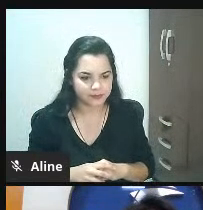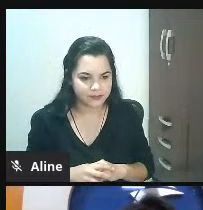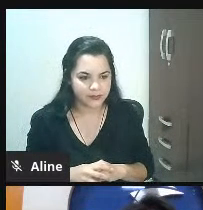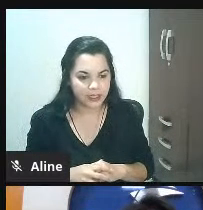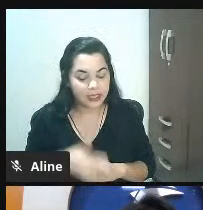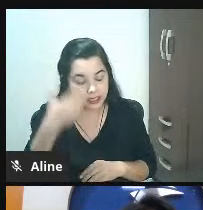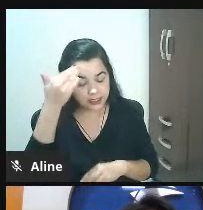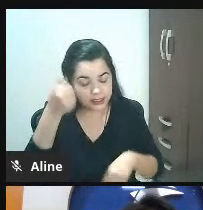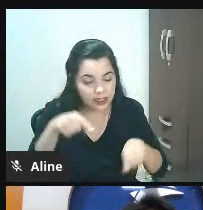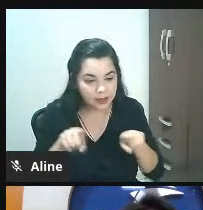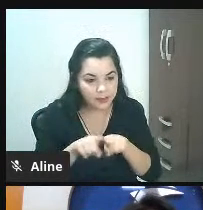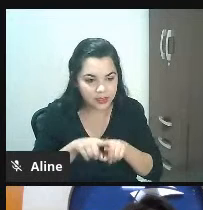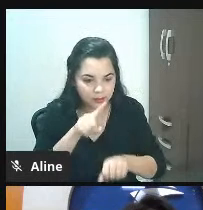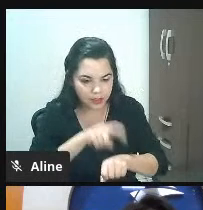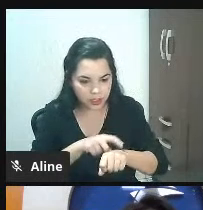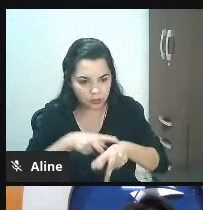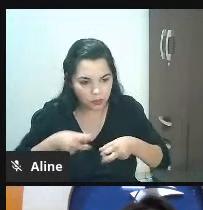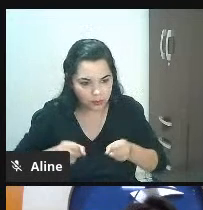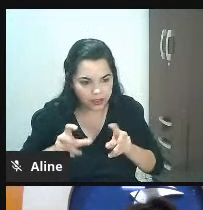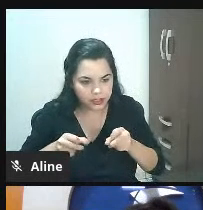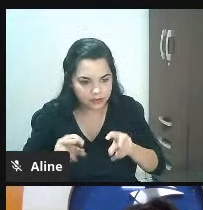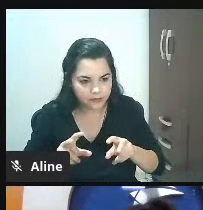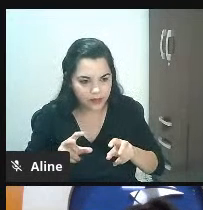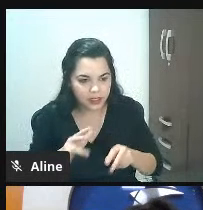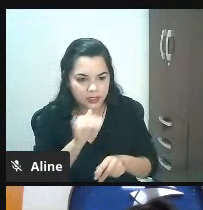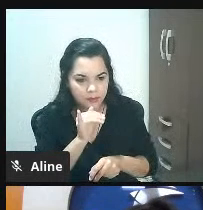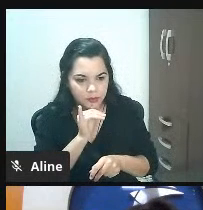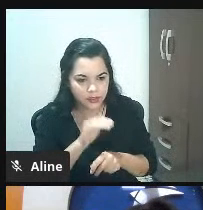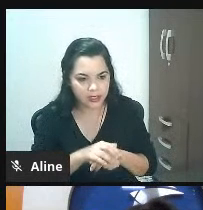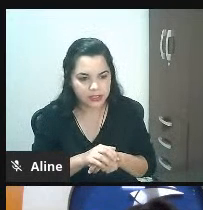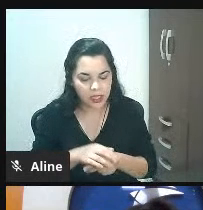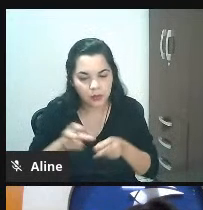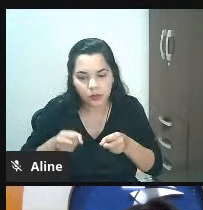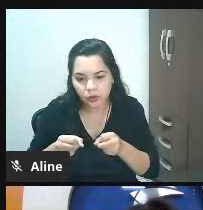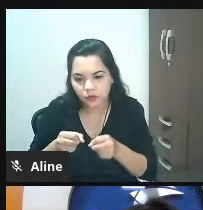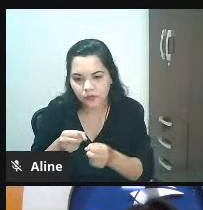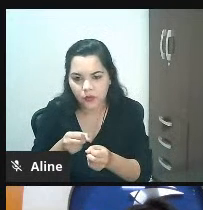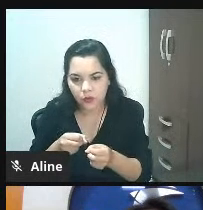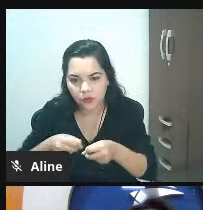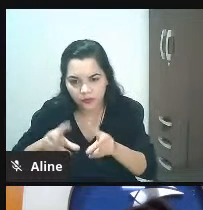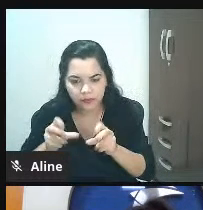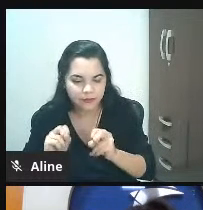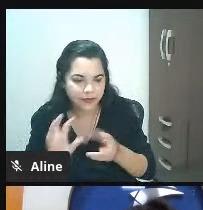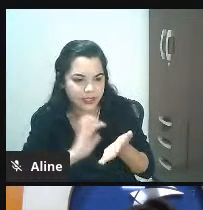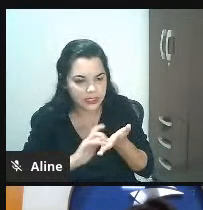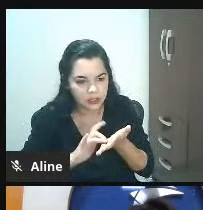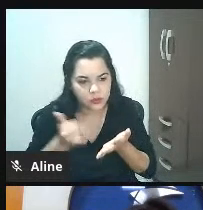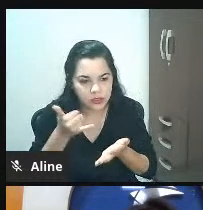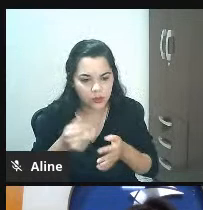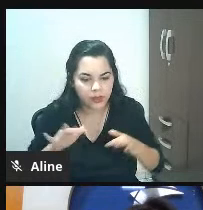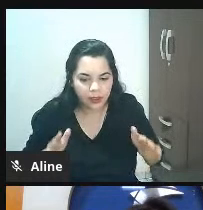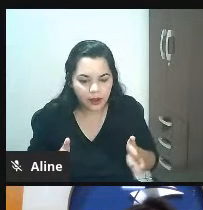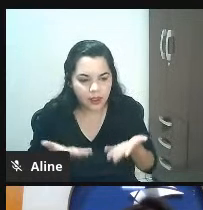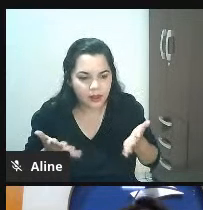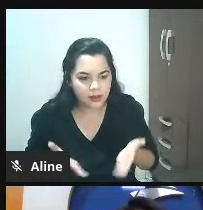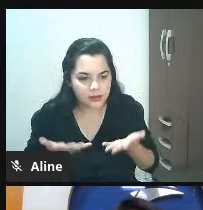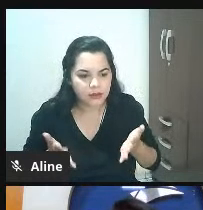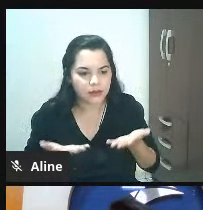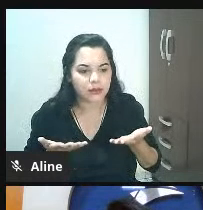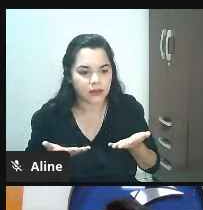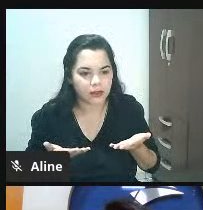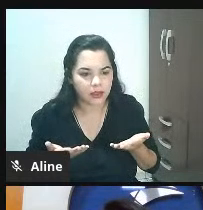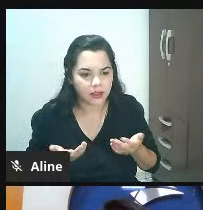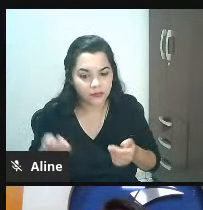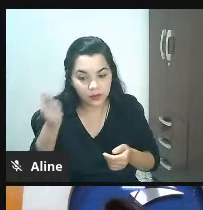saber na hora que eu vou vender, por exemplo esse celular tem uma característica é leve. Por ele ser leve essa leveza gera o quê?